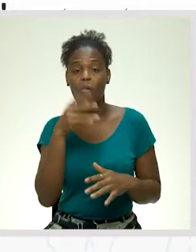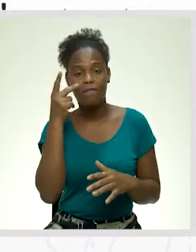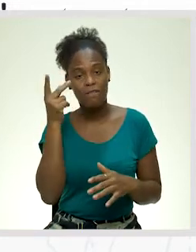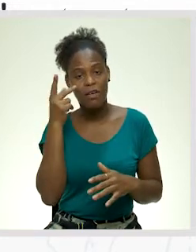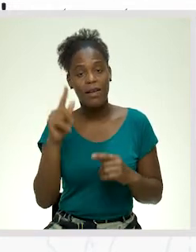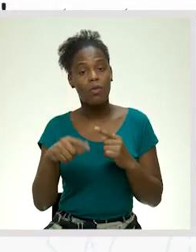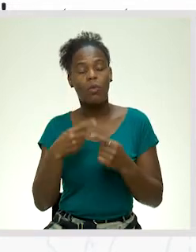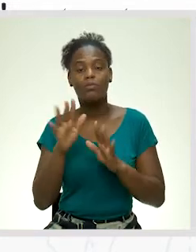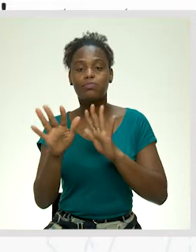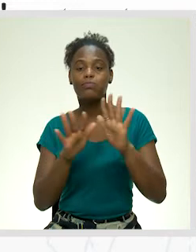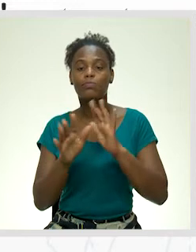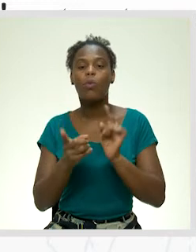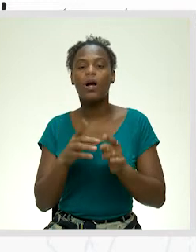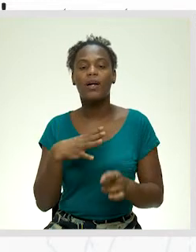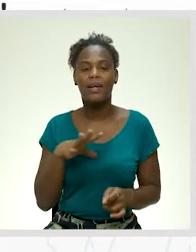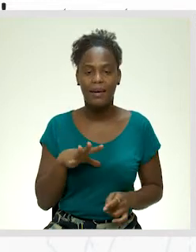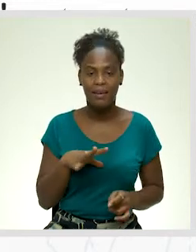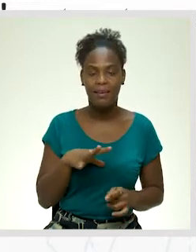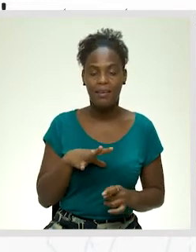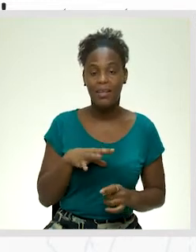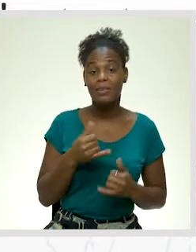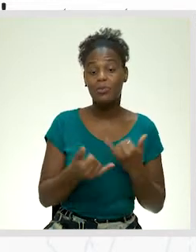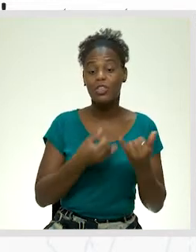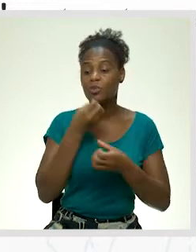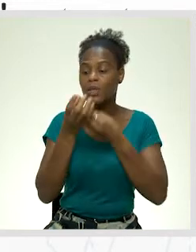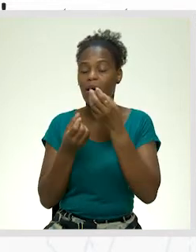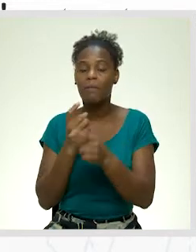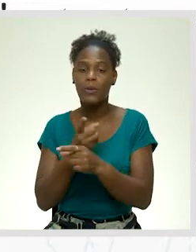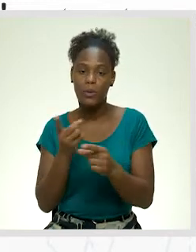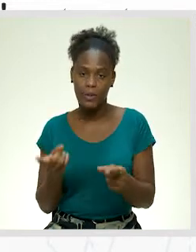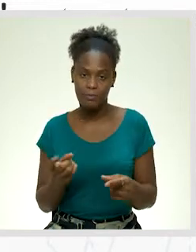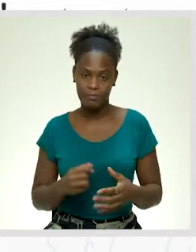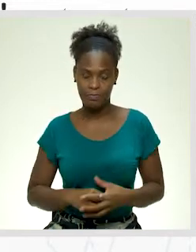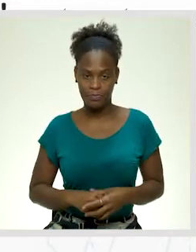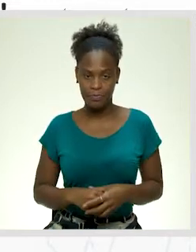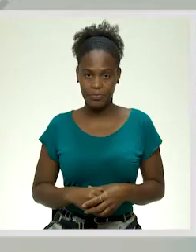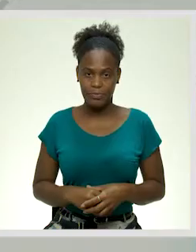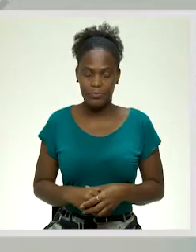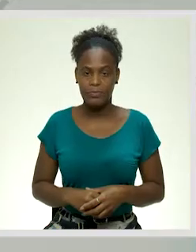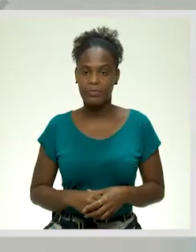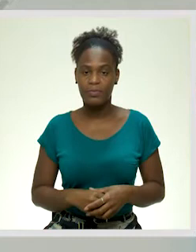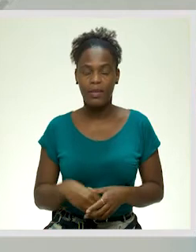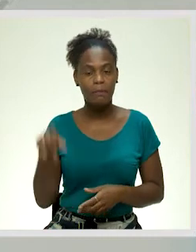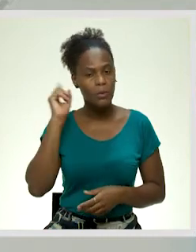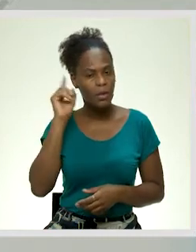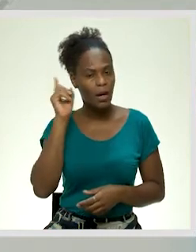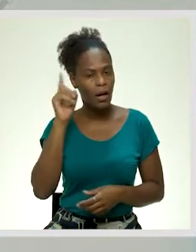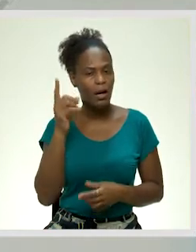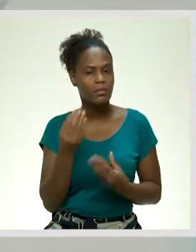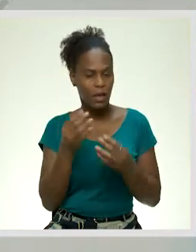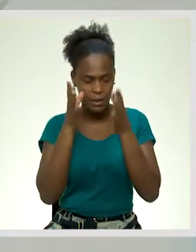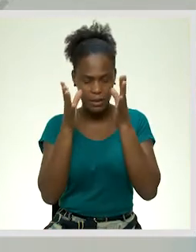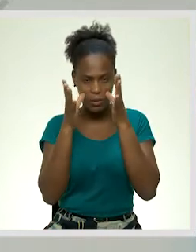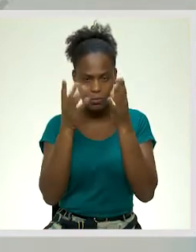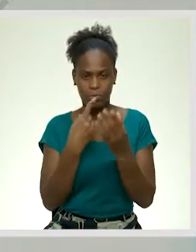da exposição do que se deseja e a justificativa. Muito importante este ponto. e muita